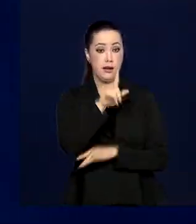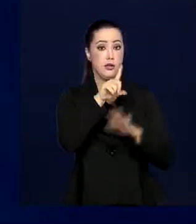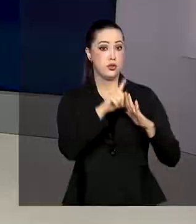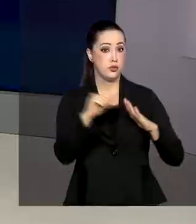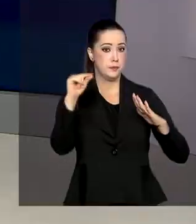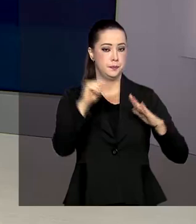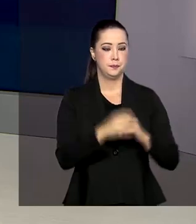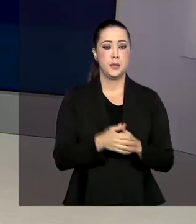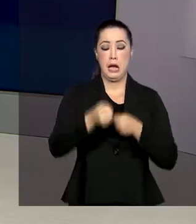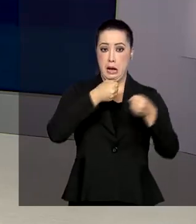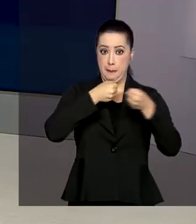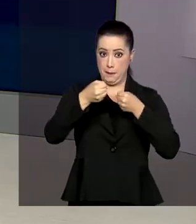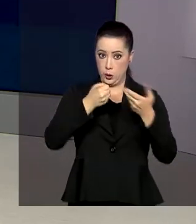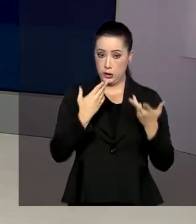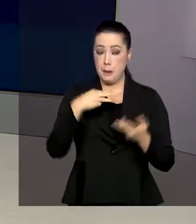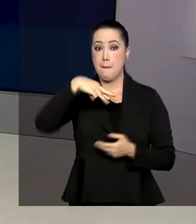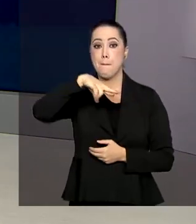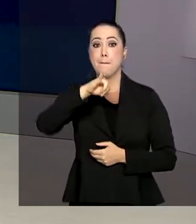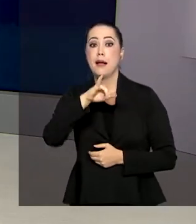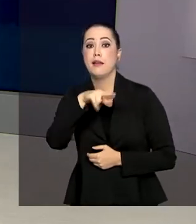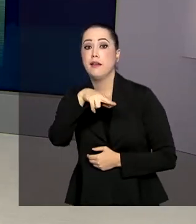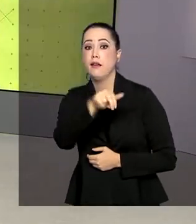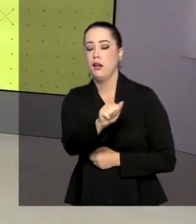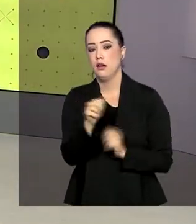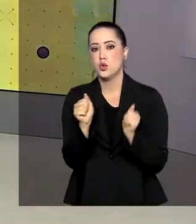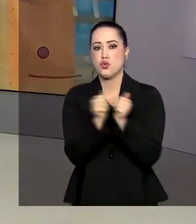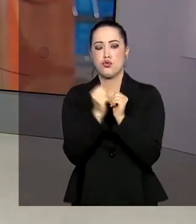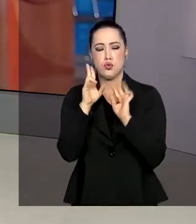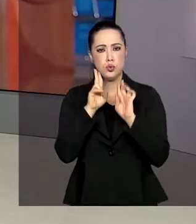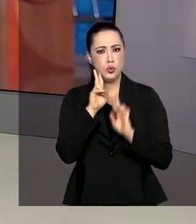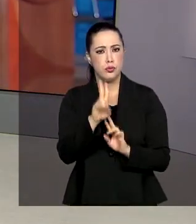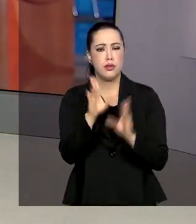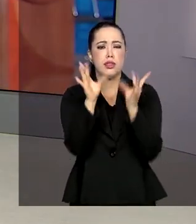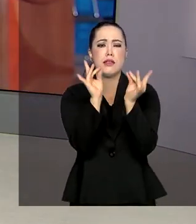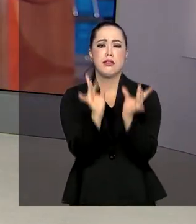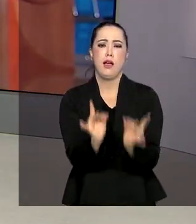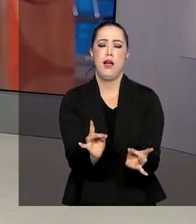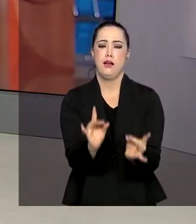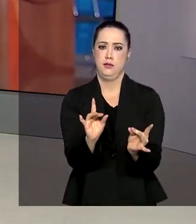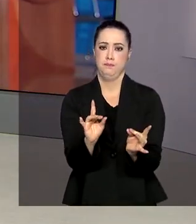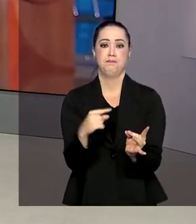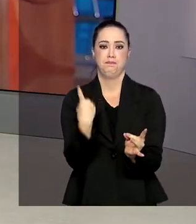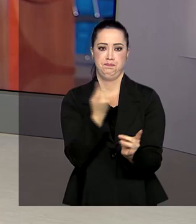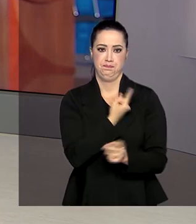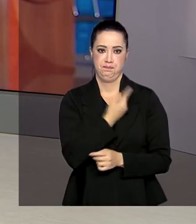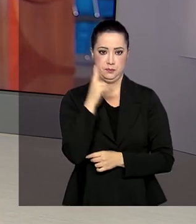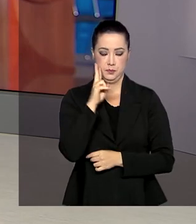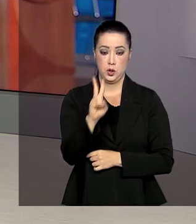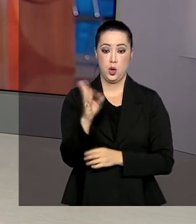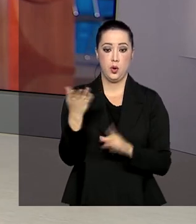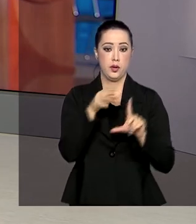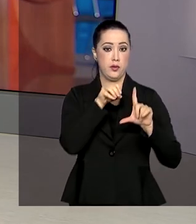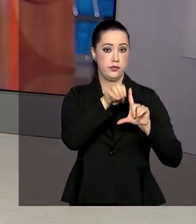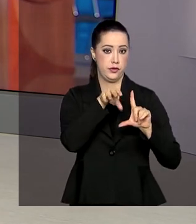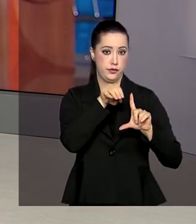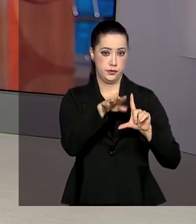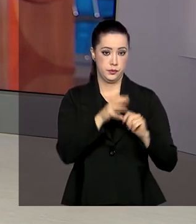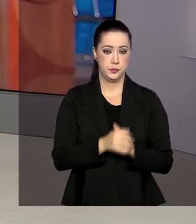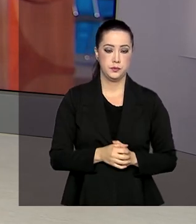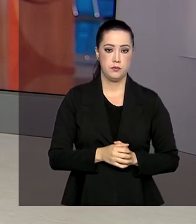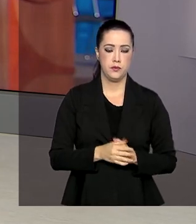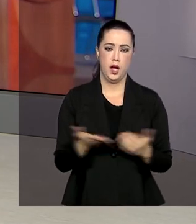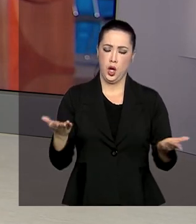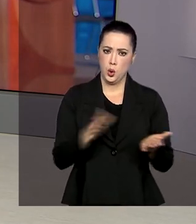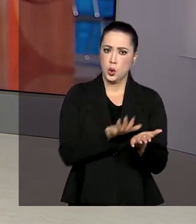Planalto. A repórter Mariana Jungmann está lá e conversa agora com a gente ao vivo. Boa tarde, Mariana. Com a